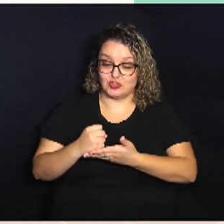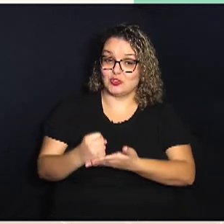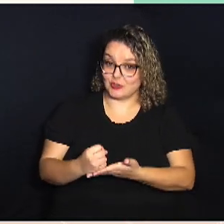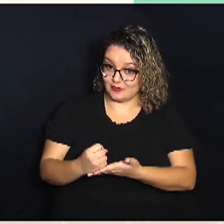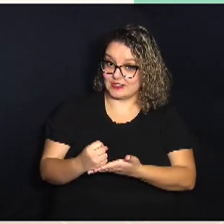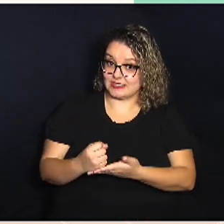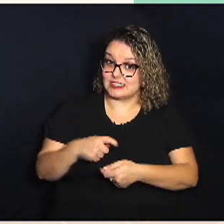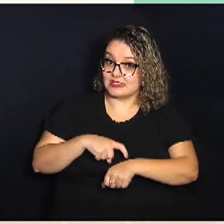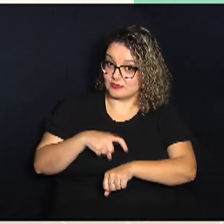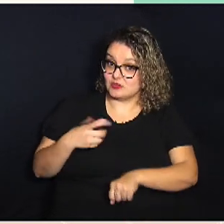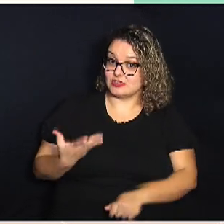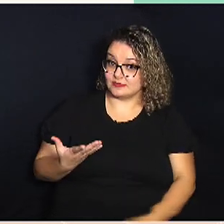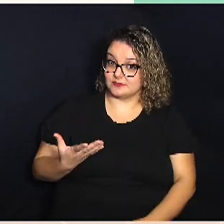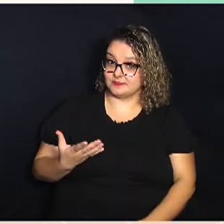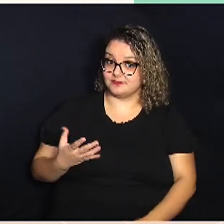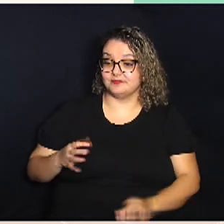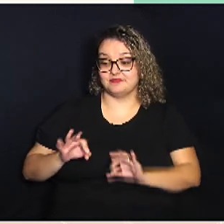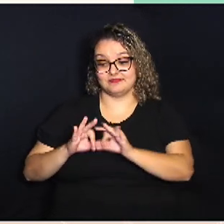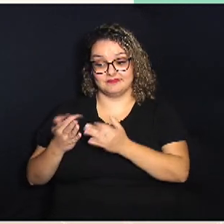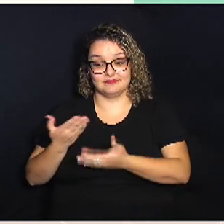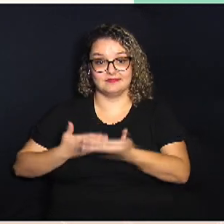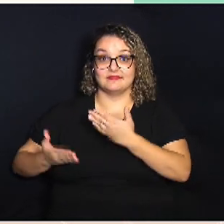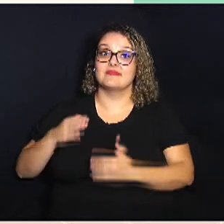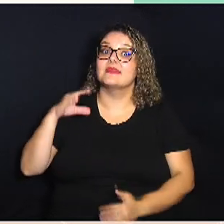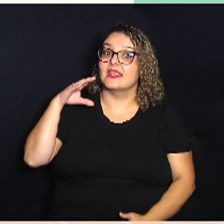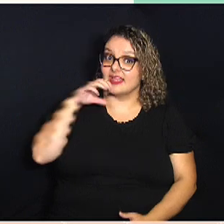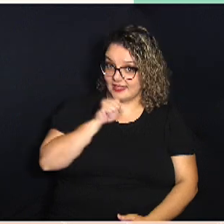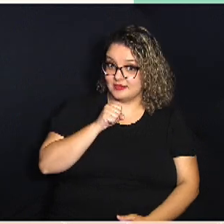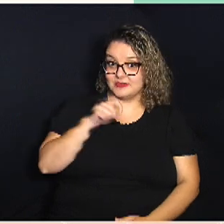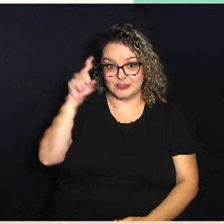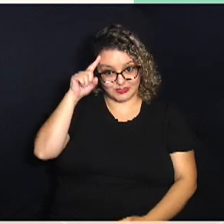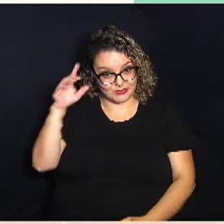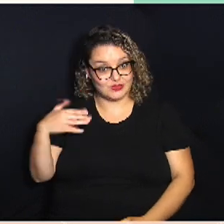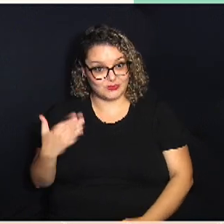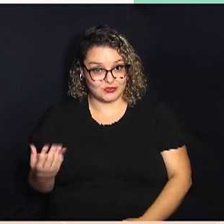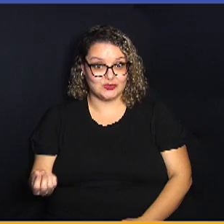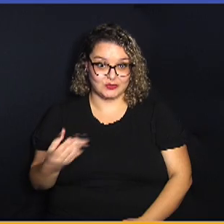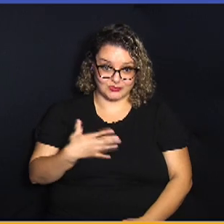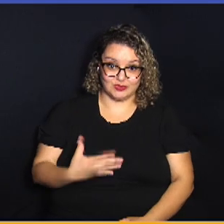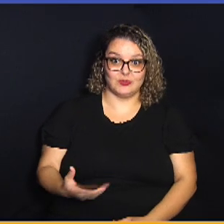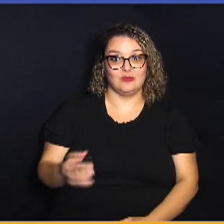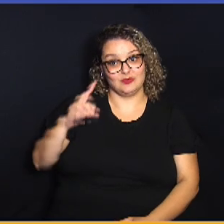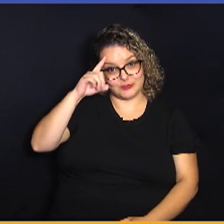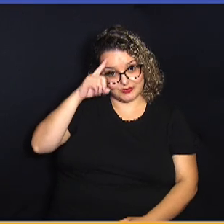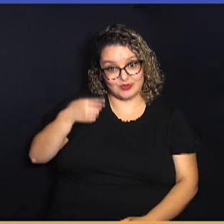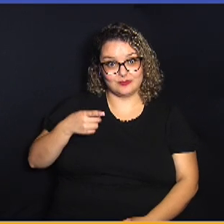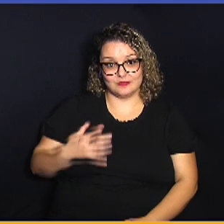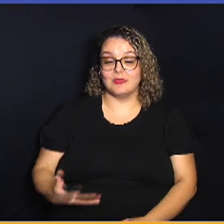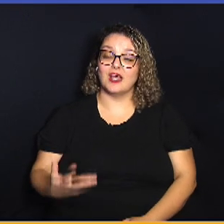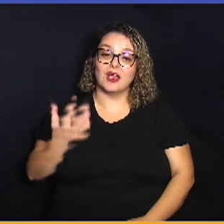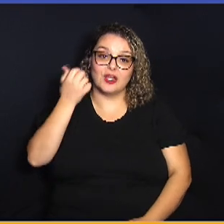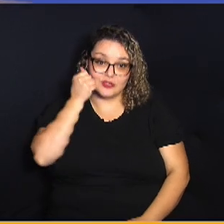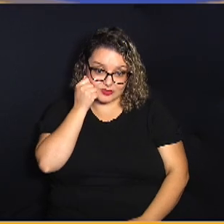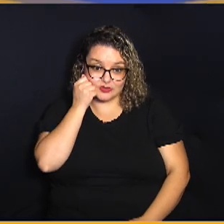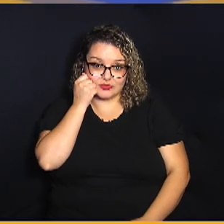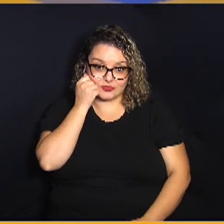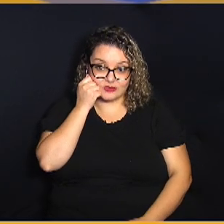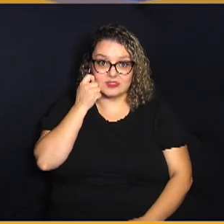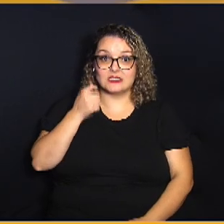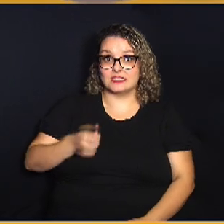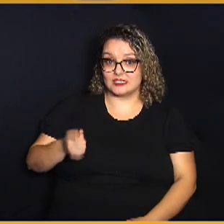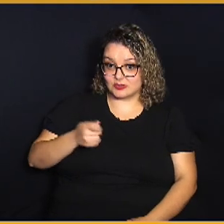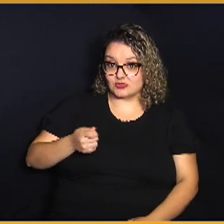nesta fase é a familiarização rápida com o dia a dia do novo adotante para adotar um bichinho da Associação